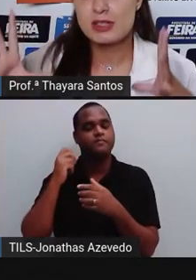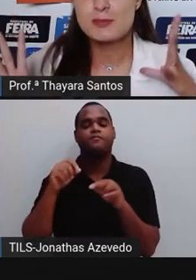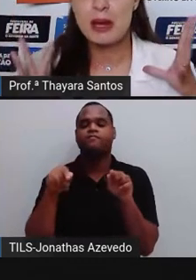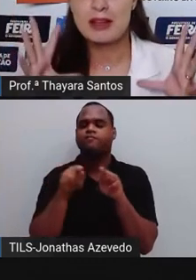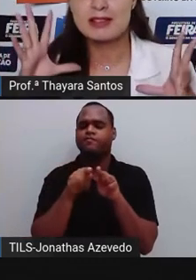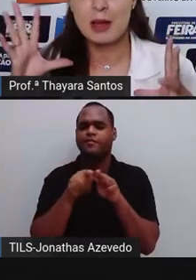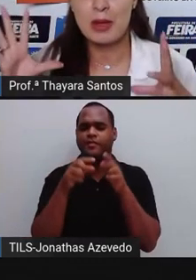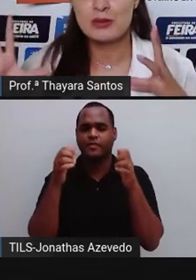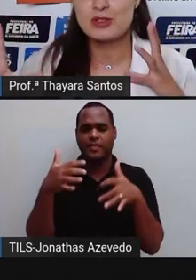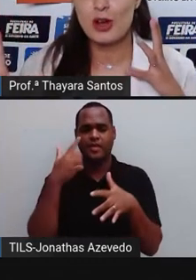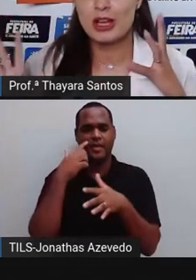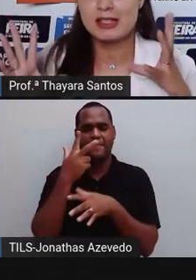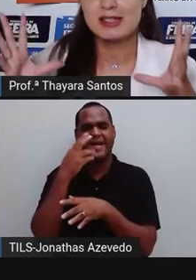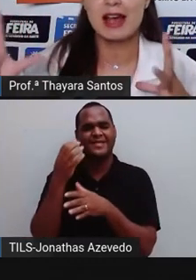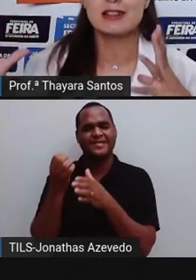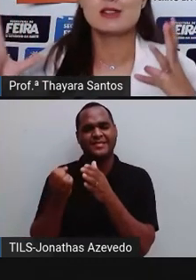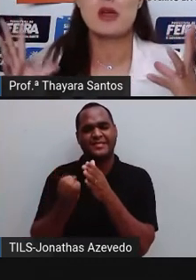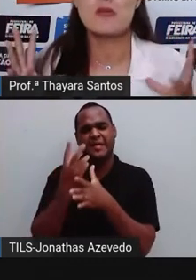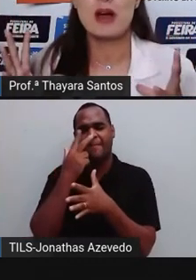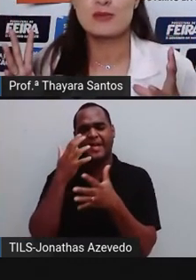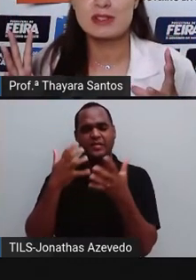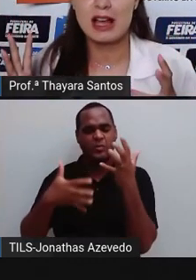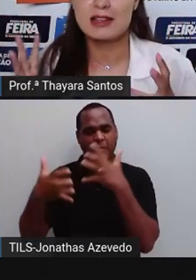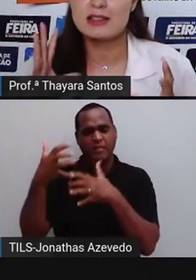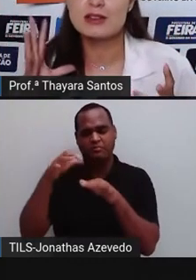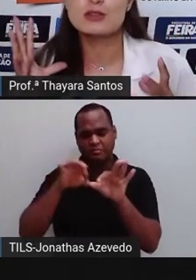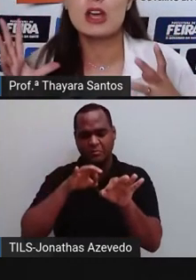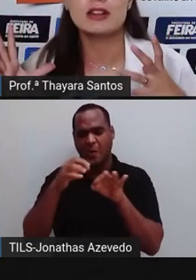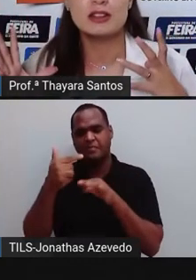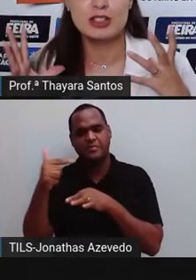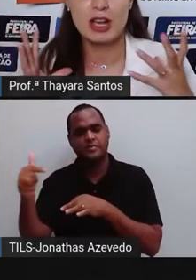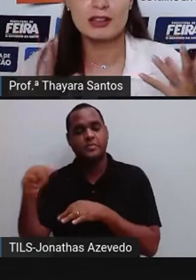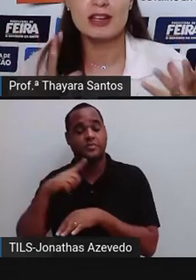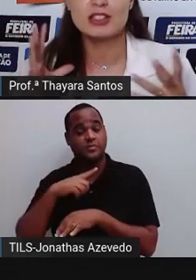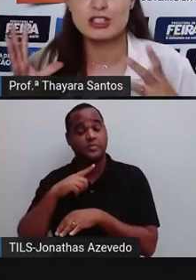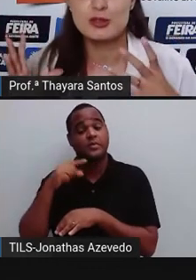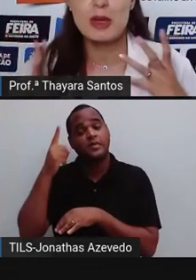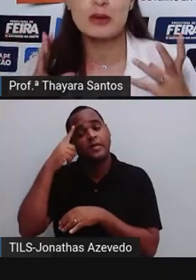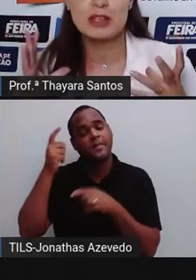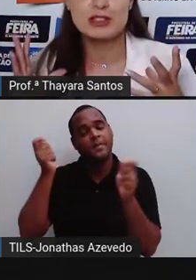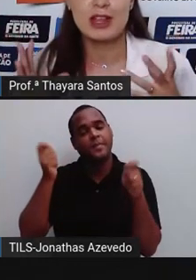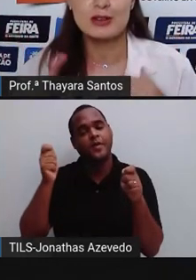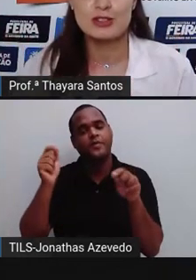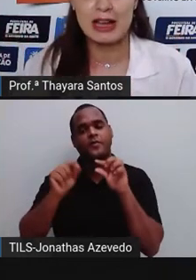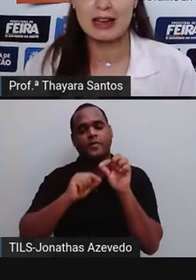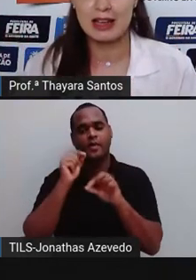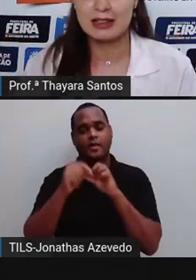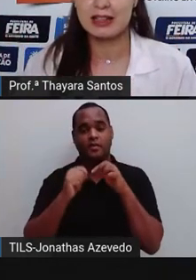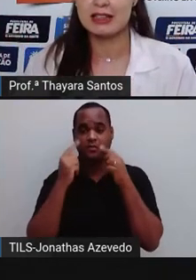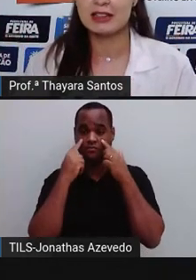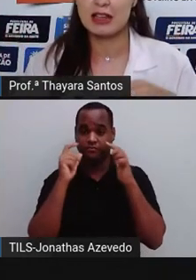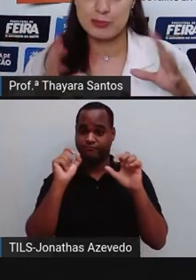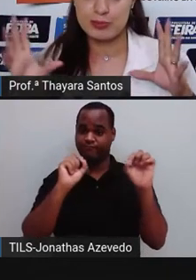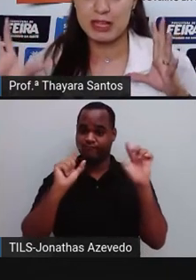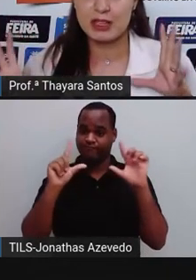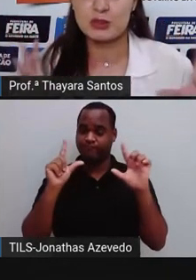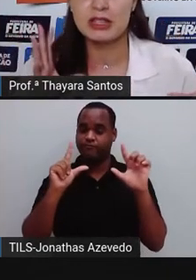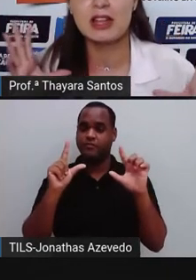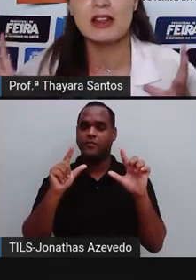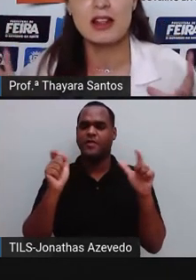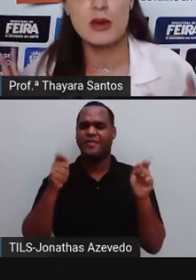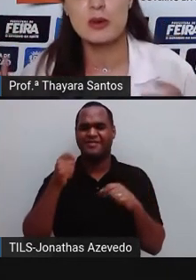As coisas parecem estar meio desorganizadas, meio bagunçadas. Isso já deixa a gente meio que em estado de alerta ali,